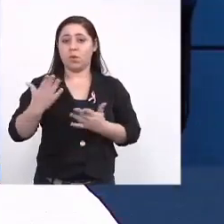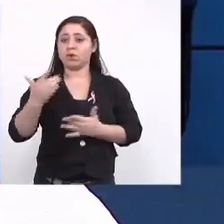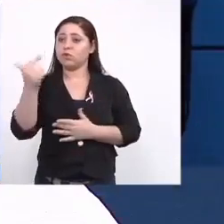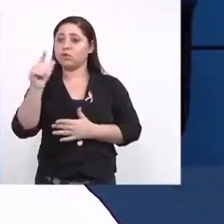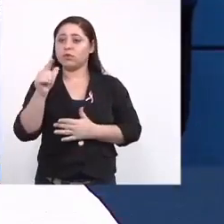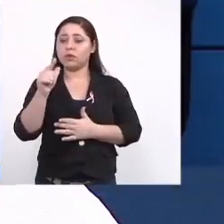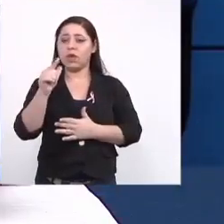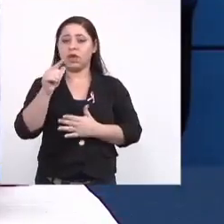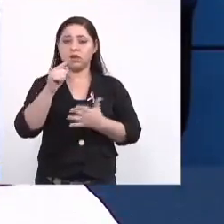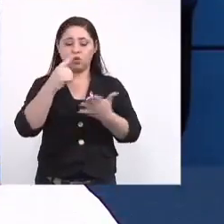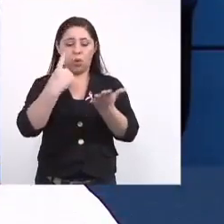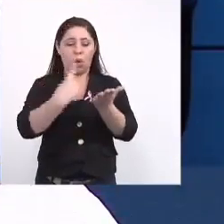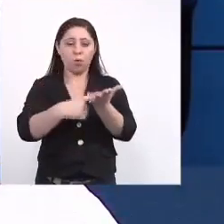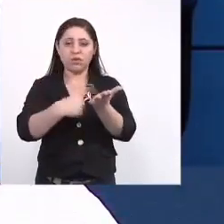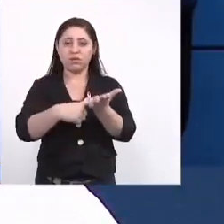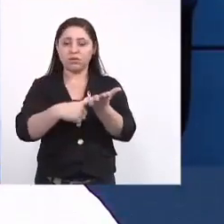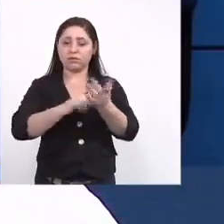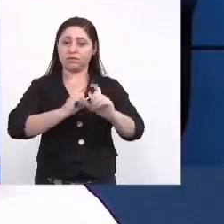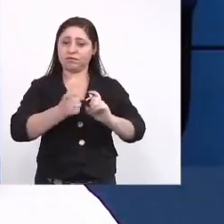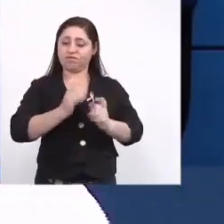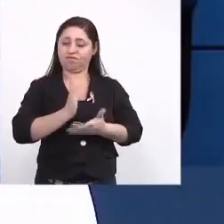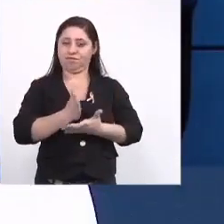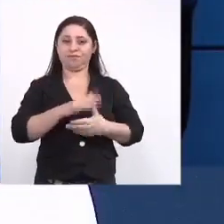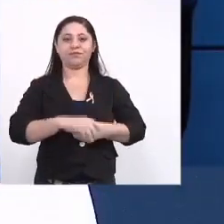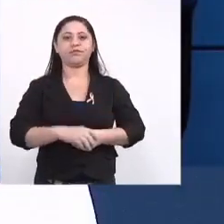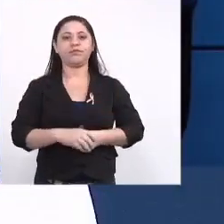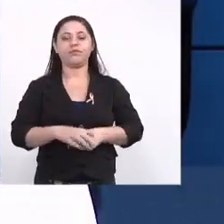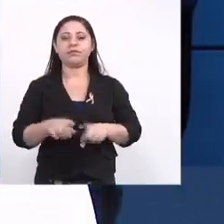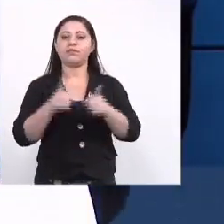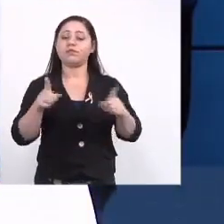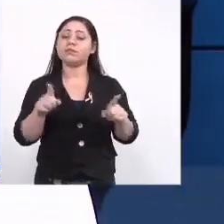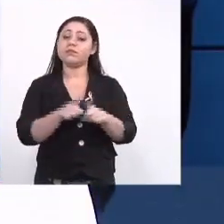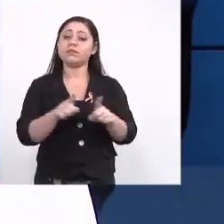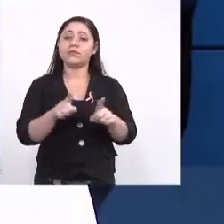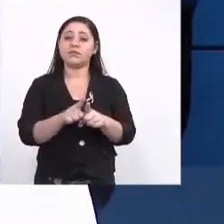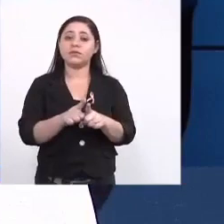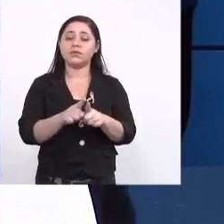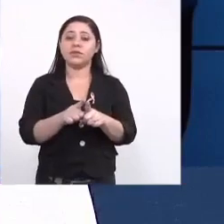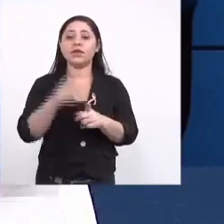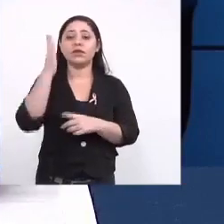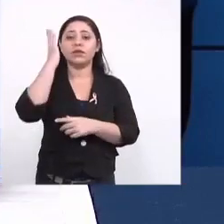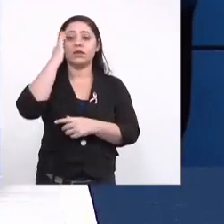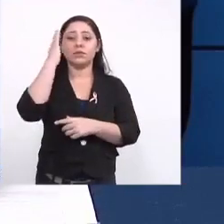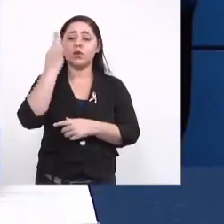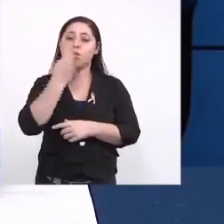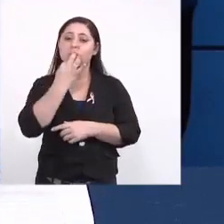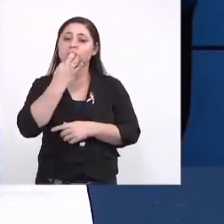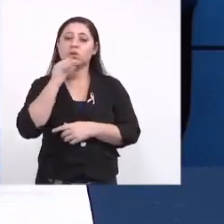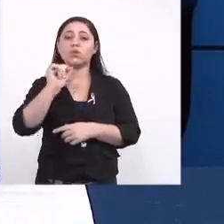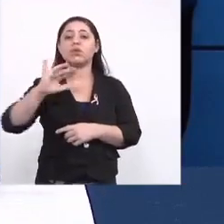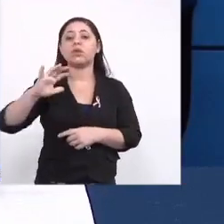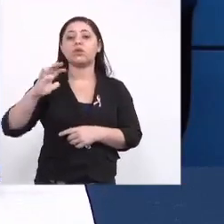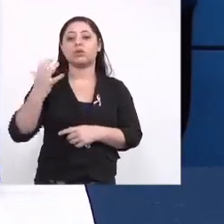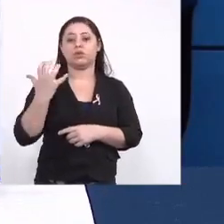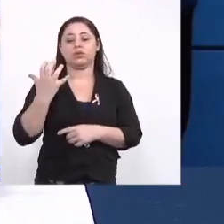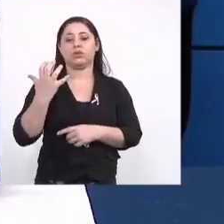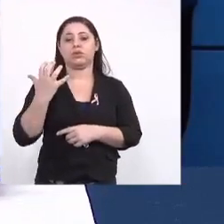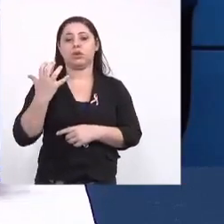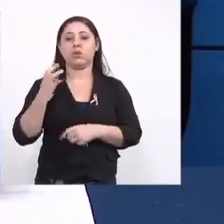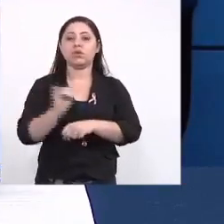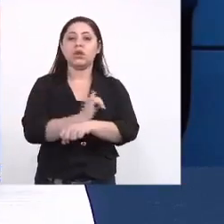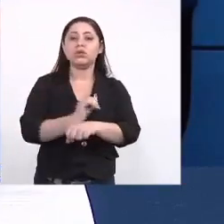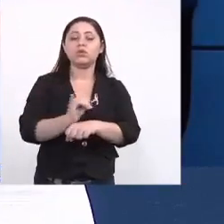suas agendas das reuniões, mas ficarem a par dos acontecimentos, das